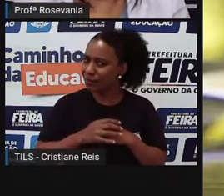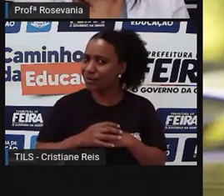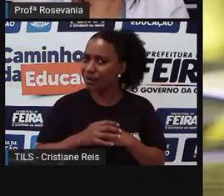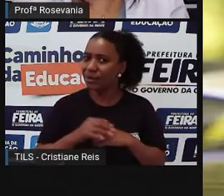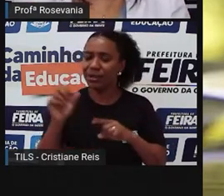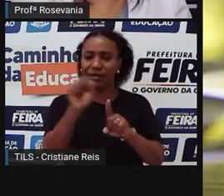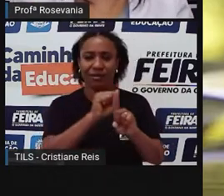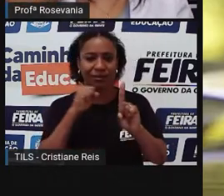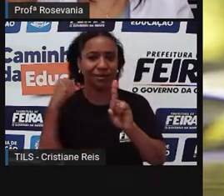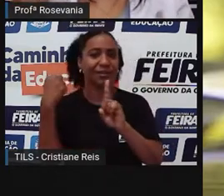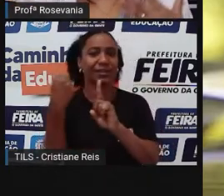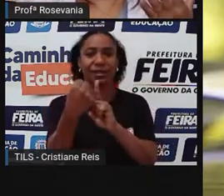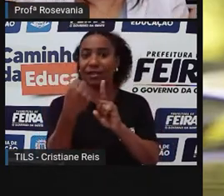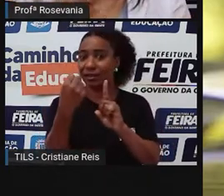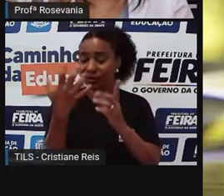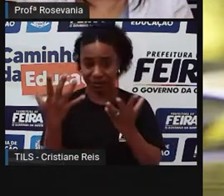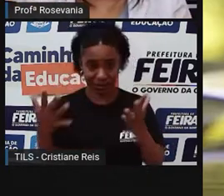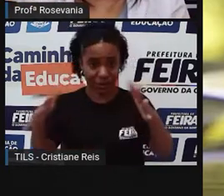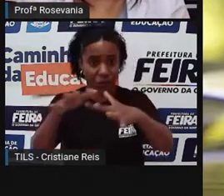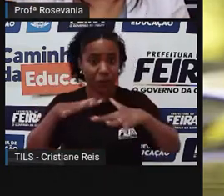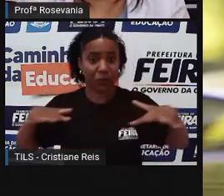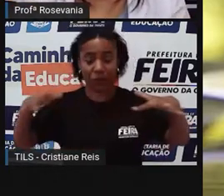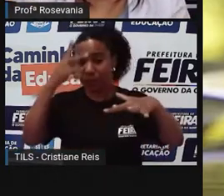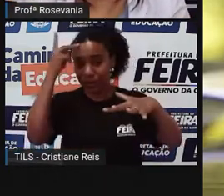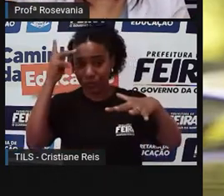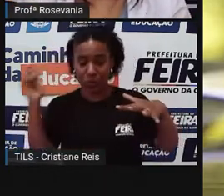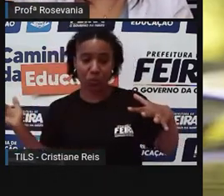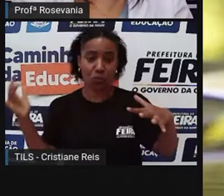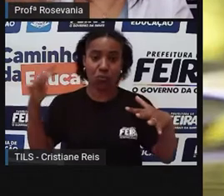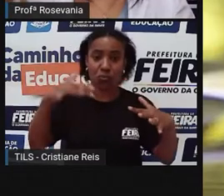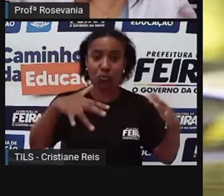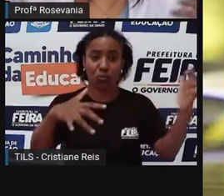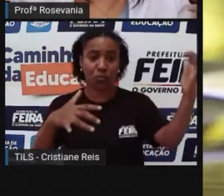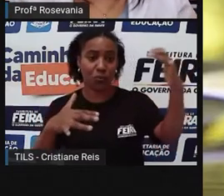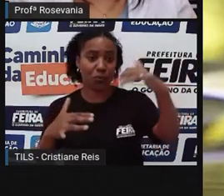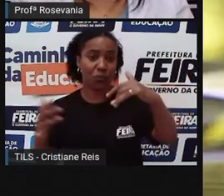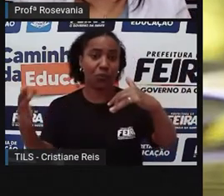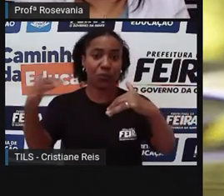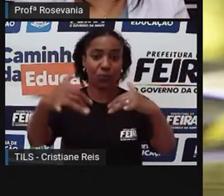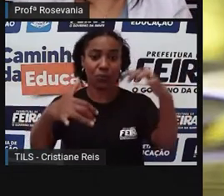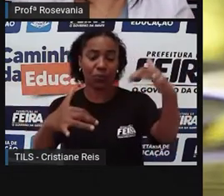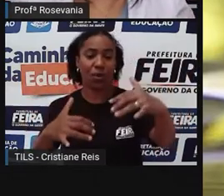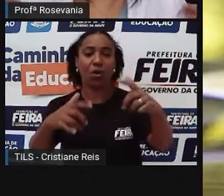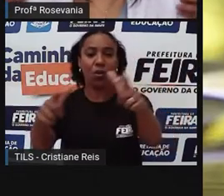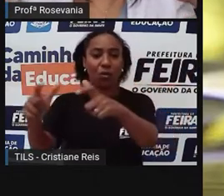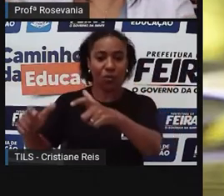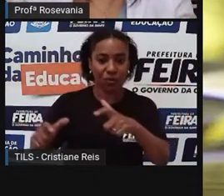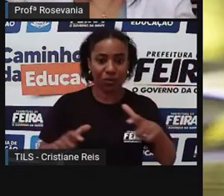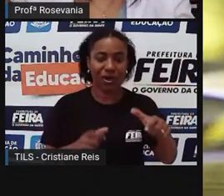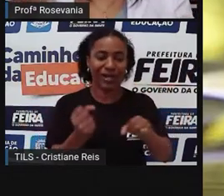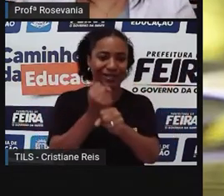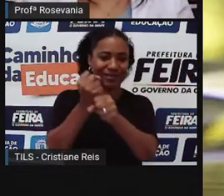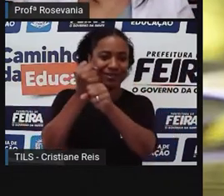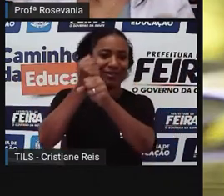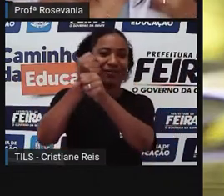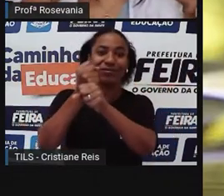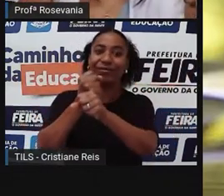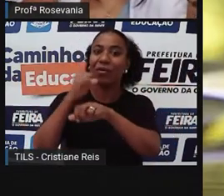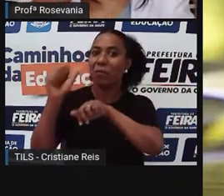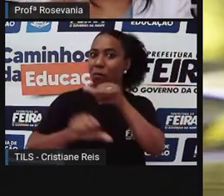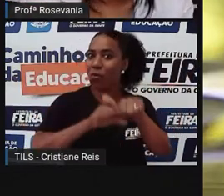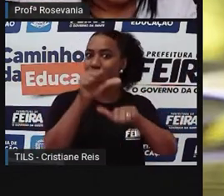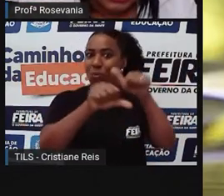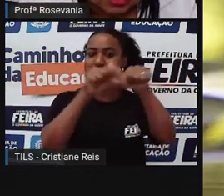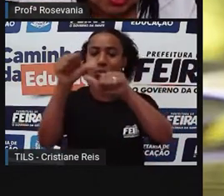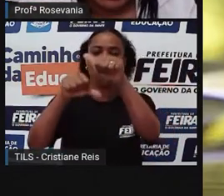estabeleceu aqui, foi modificando esse espaço geográfico, né? Foi trazendo objetos para ele, foi